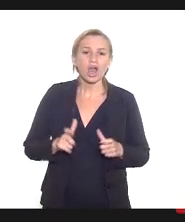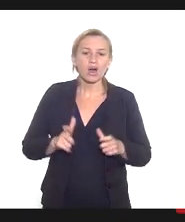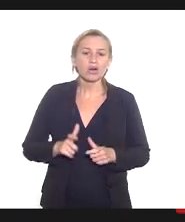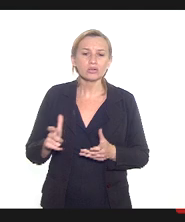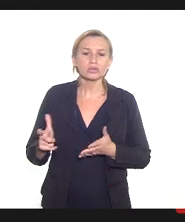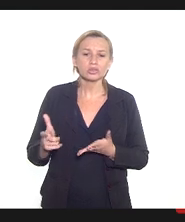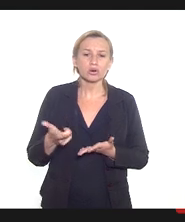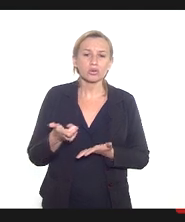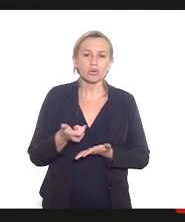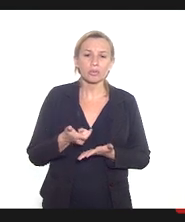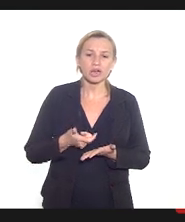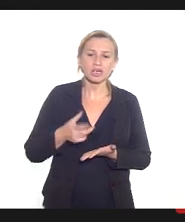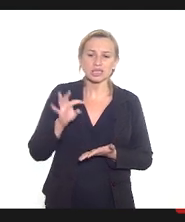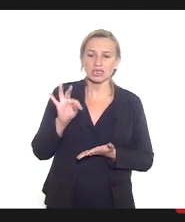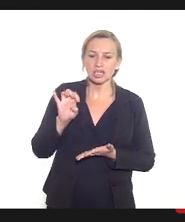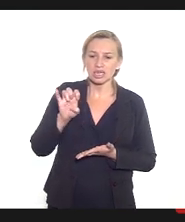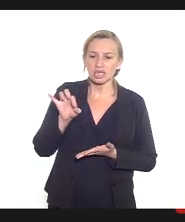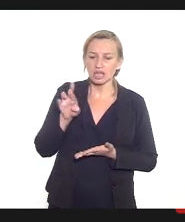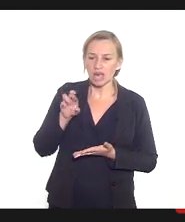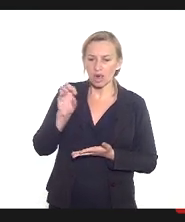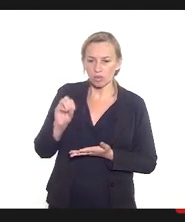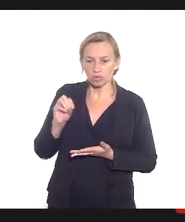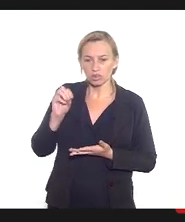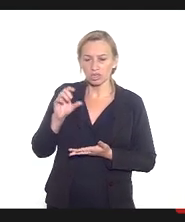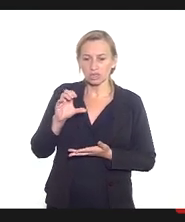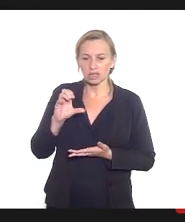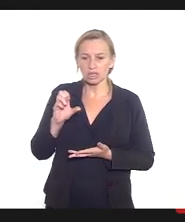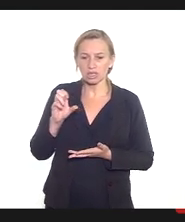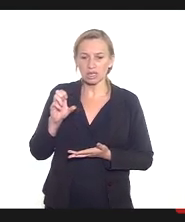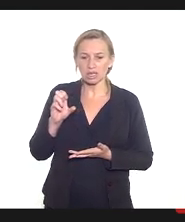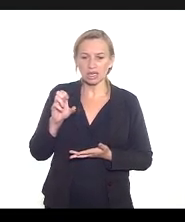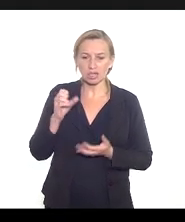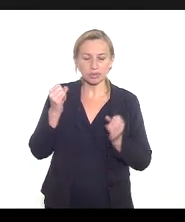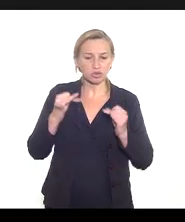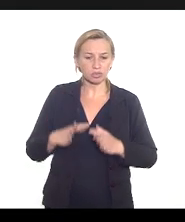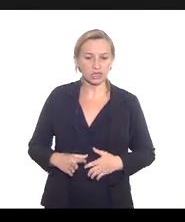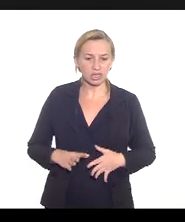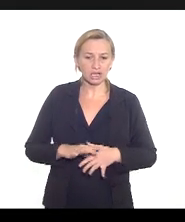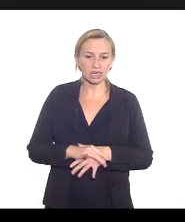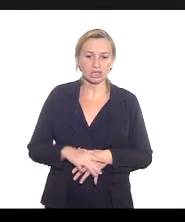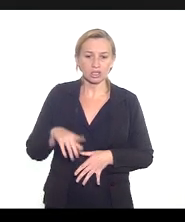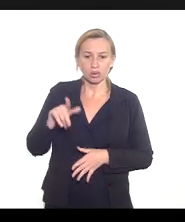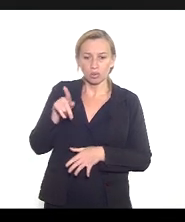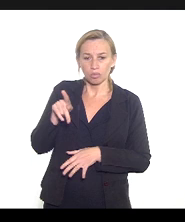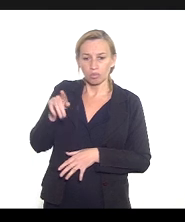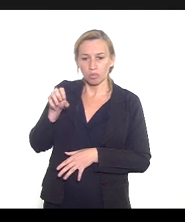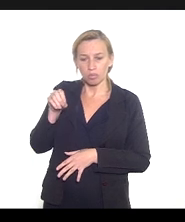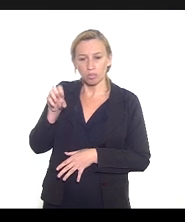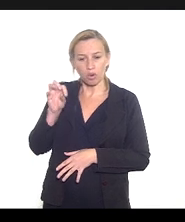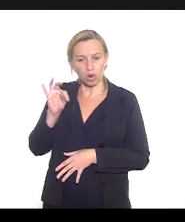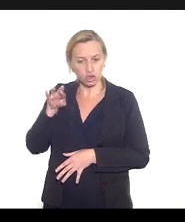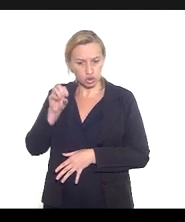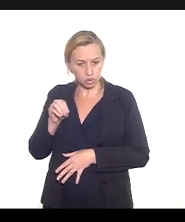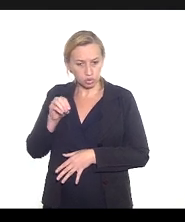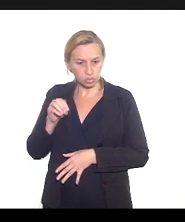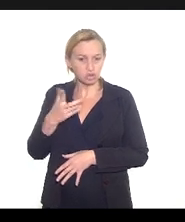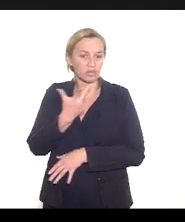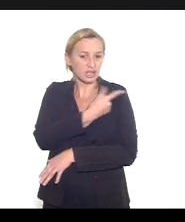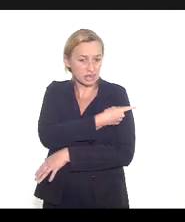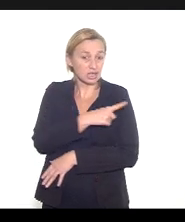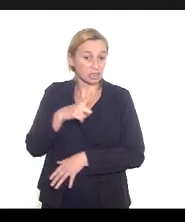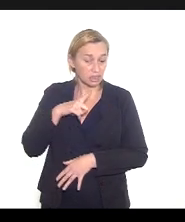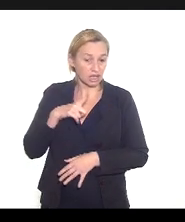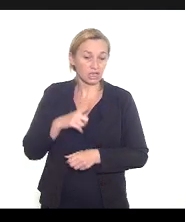esclarecimento é com vacinador é na hora nos postos nos postos de vacina